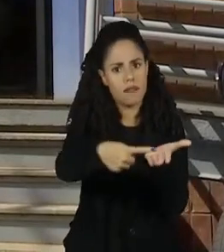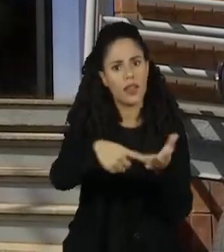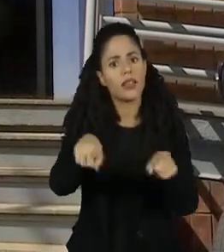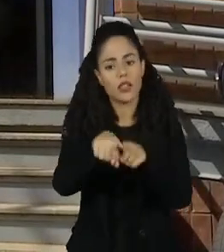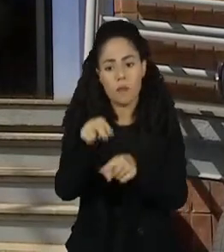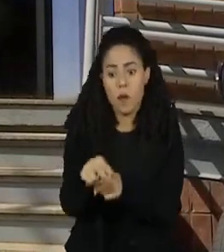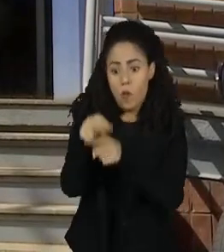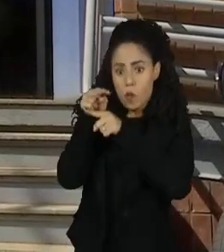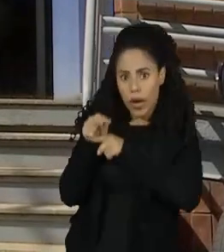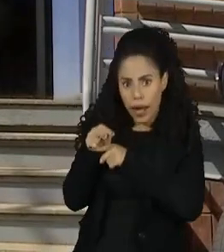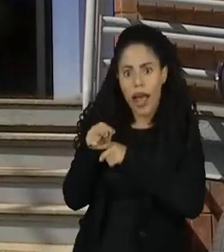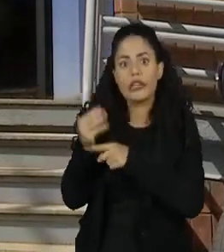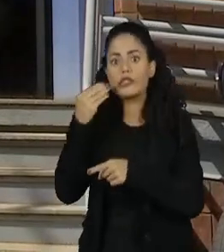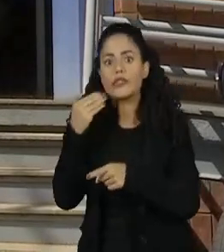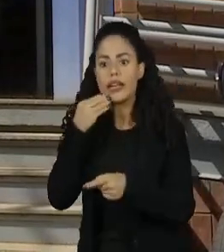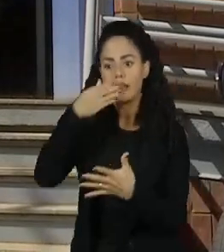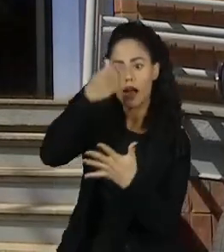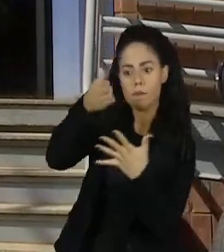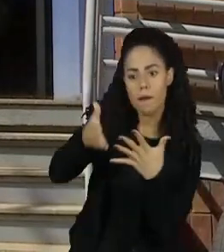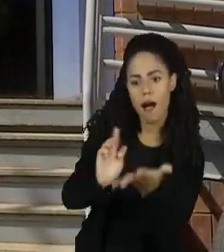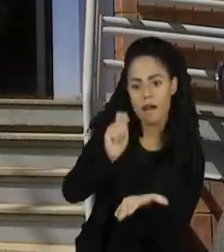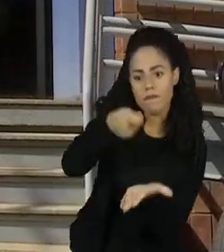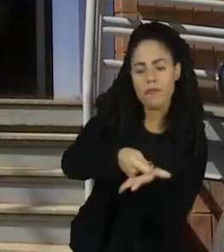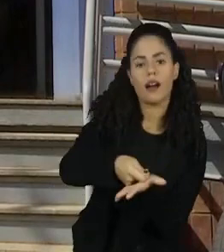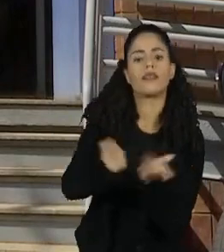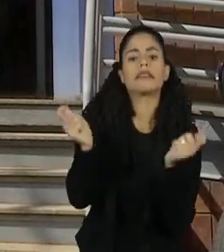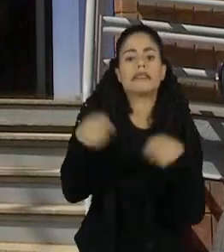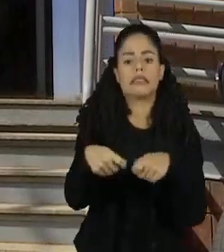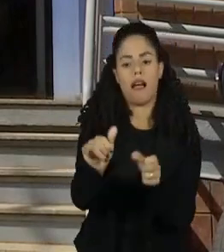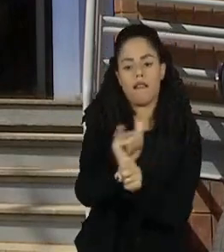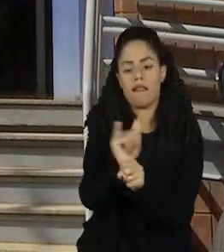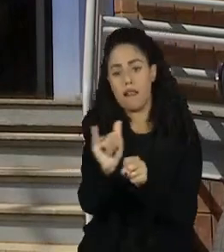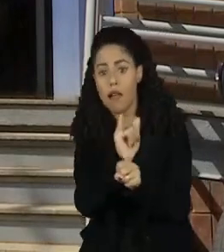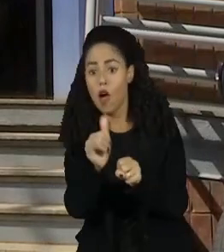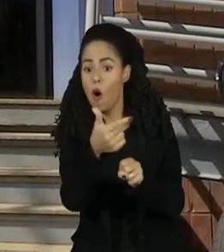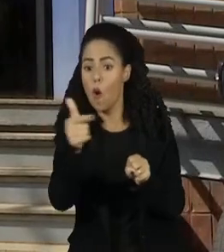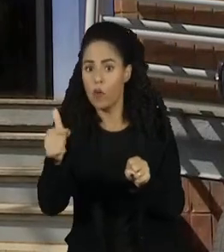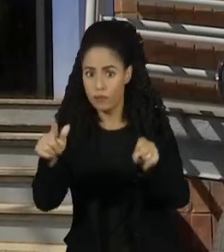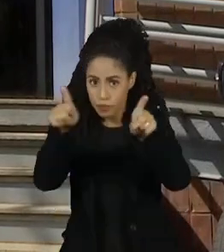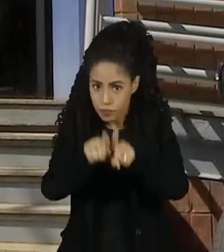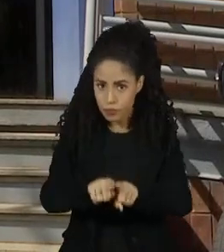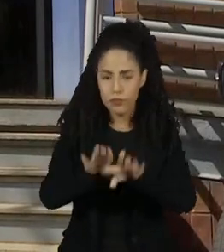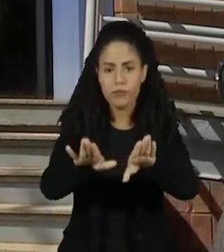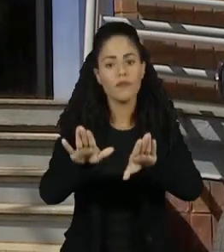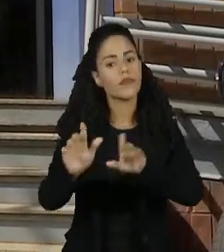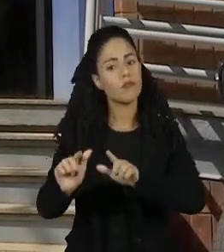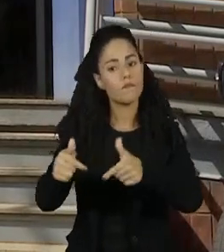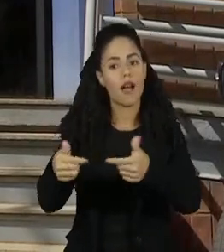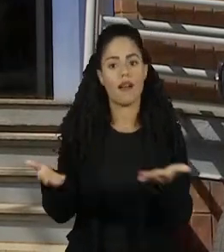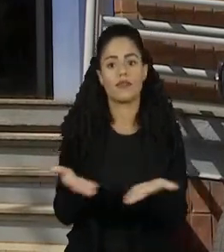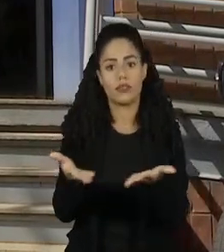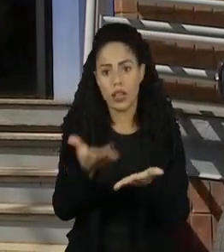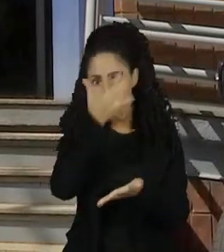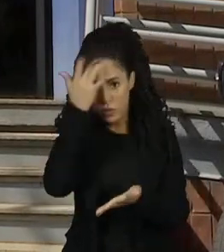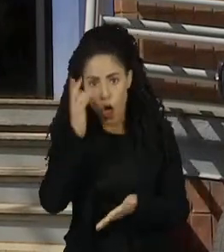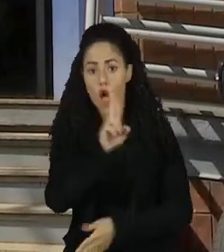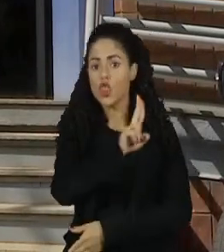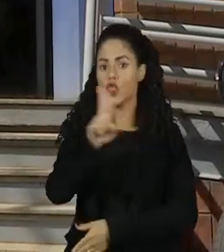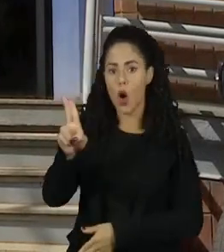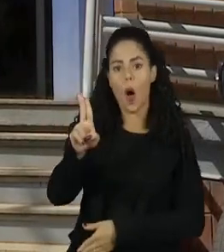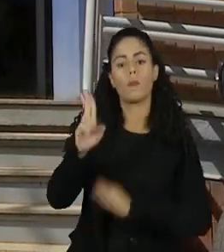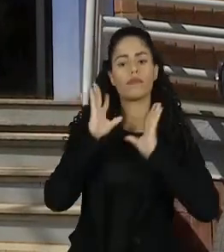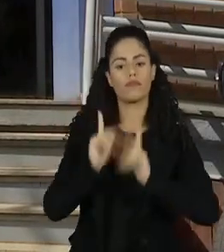crédito ou fazer um contrato de aluguel, caso não tenha outras pendências. Essa ação limpa nome para quem deve até R$